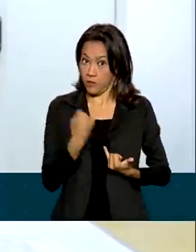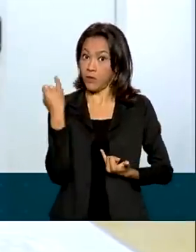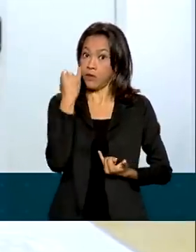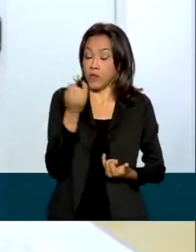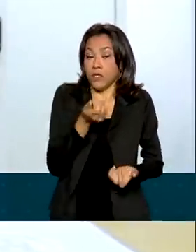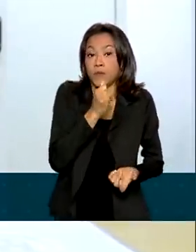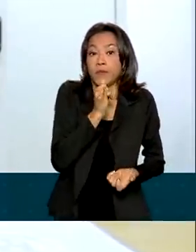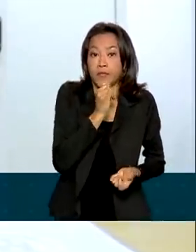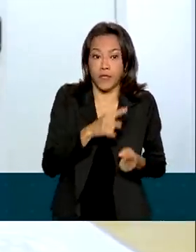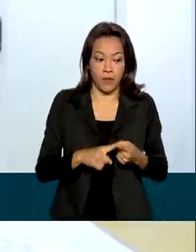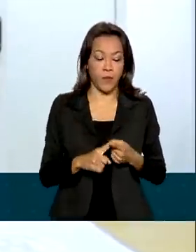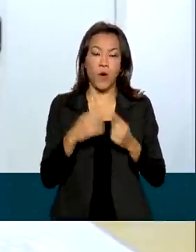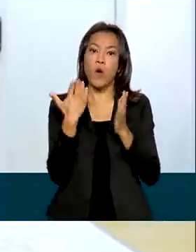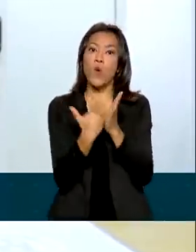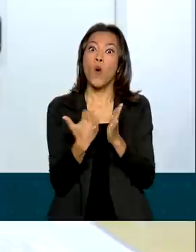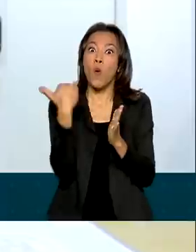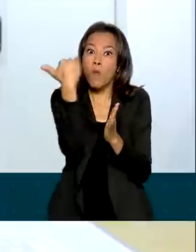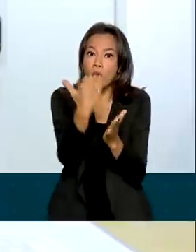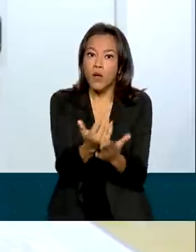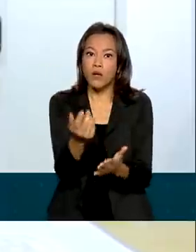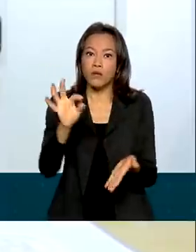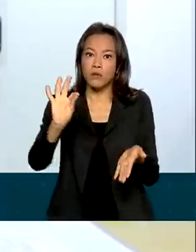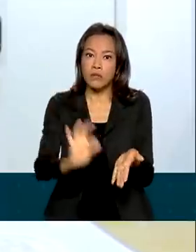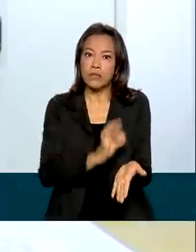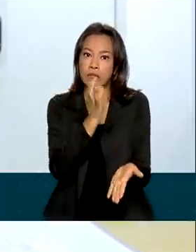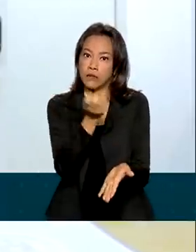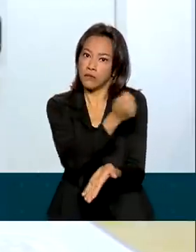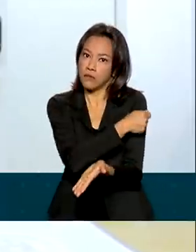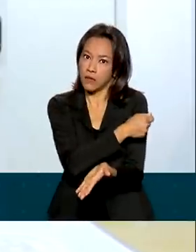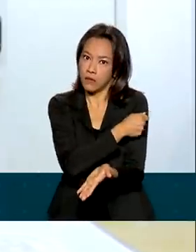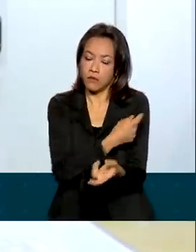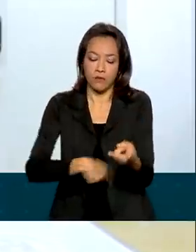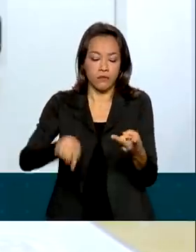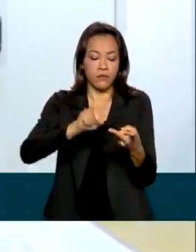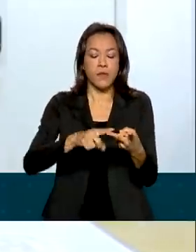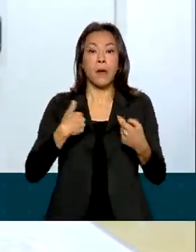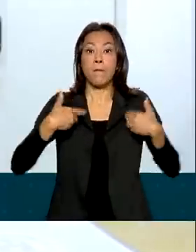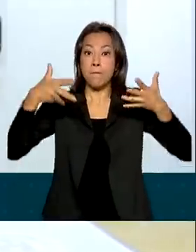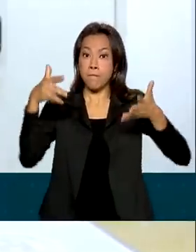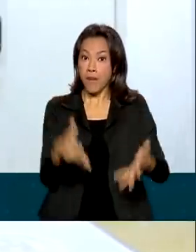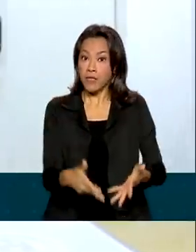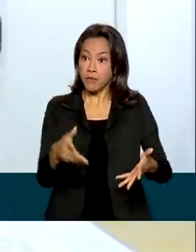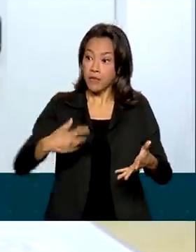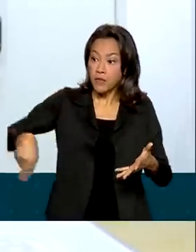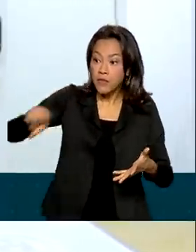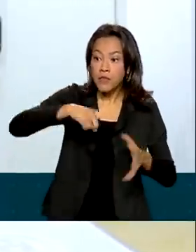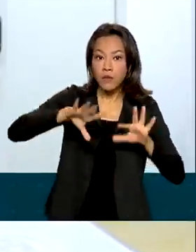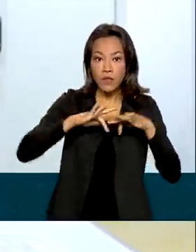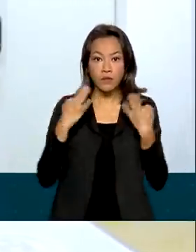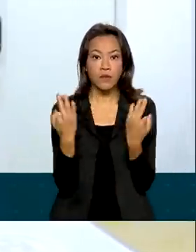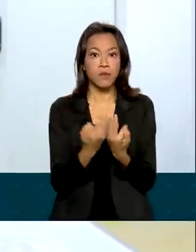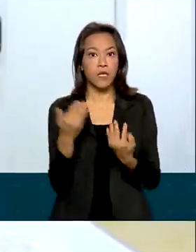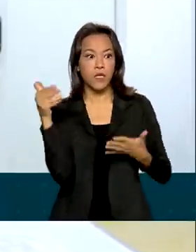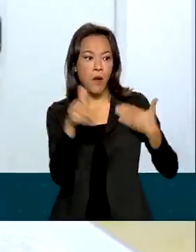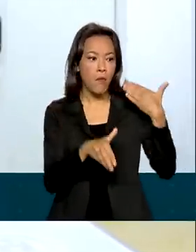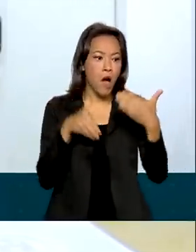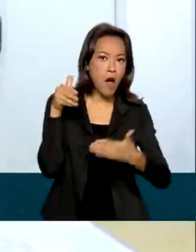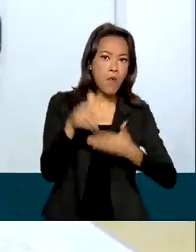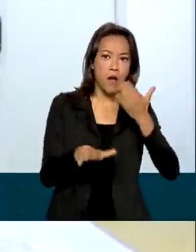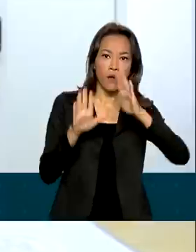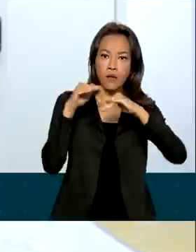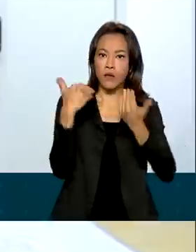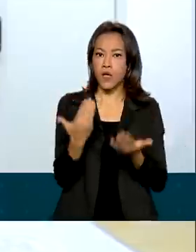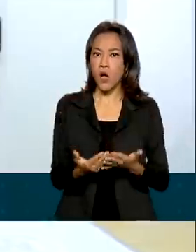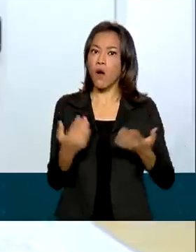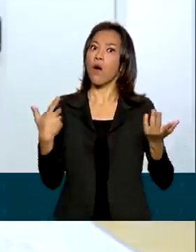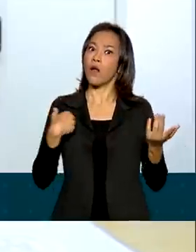como o aumento do número de matrículas, como o aumento da participação das famílias nas escolas e na vida